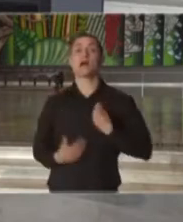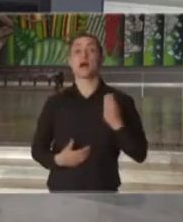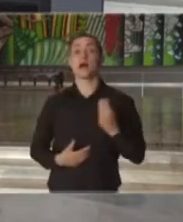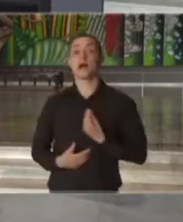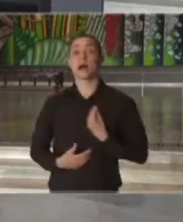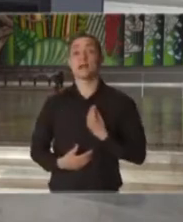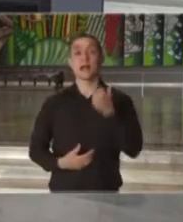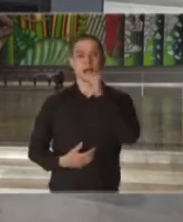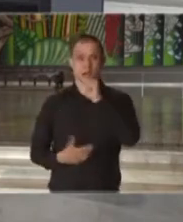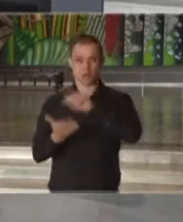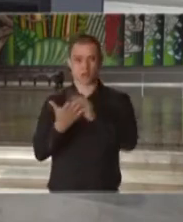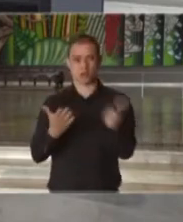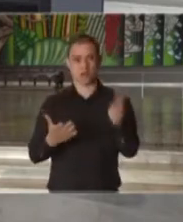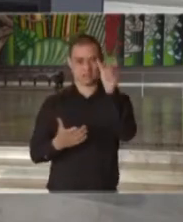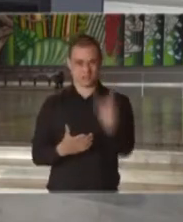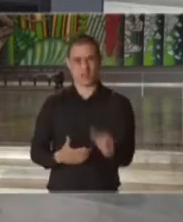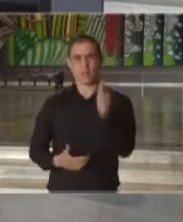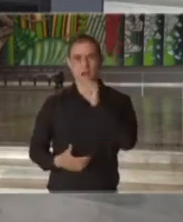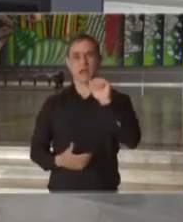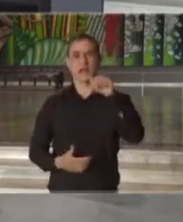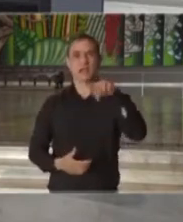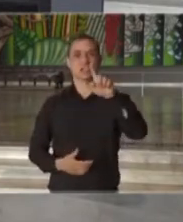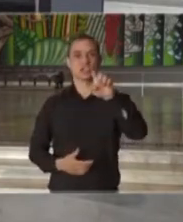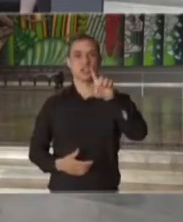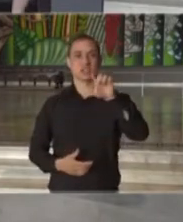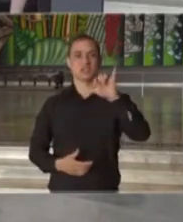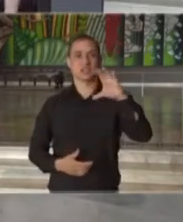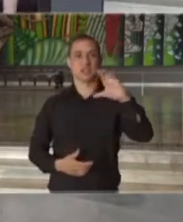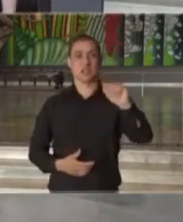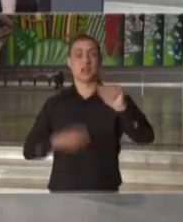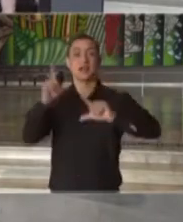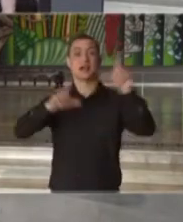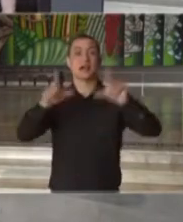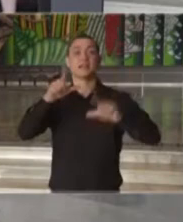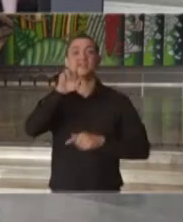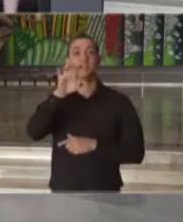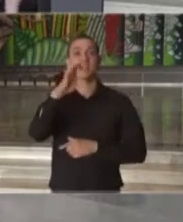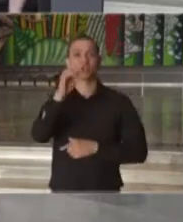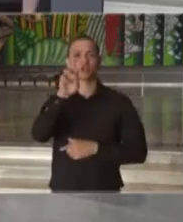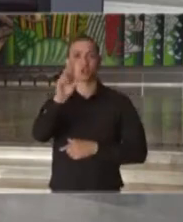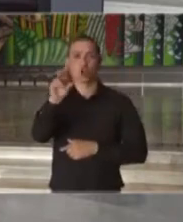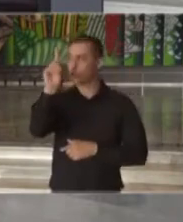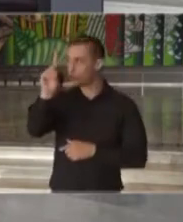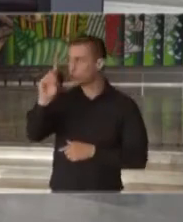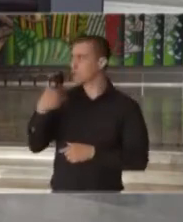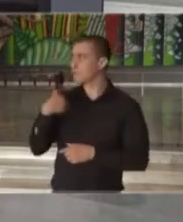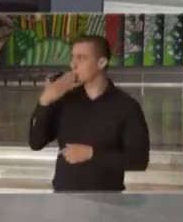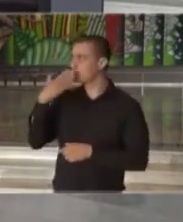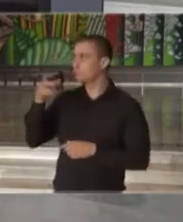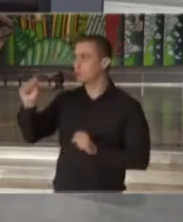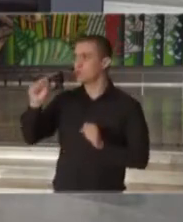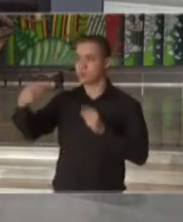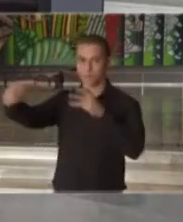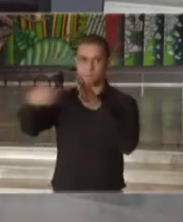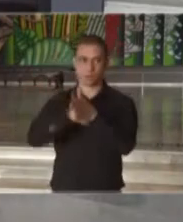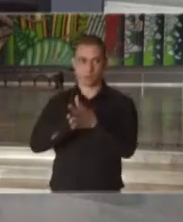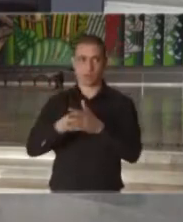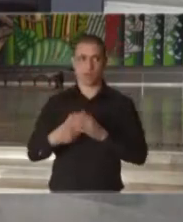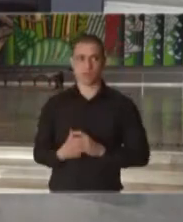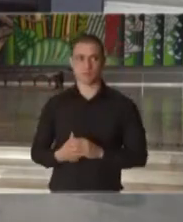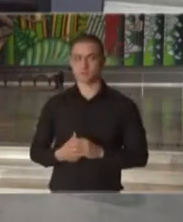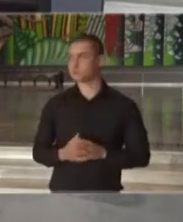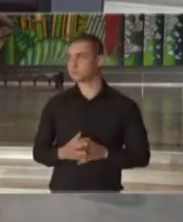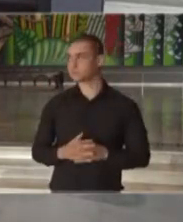da jornalista Angélica Sattler, da TV Record, a quem peço que dirija neste momento a sua